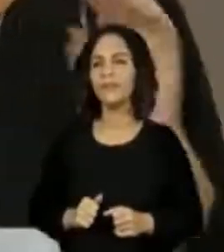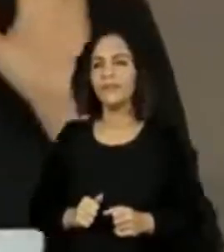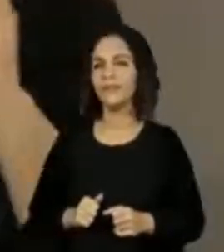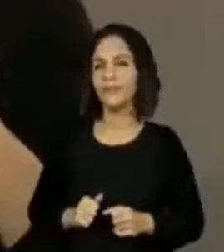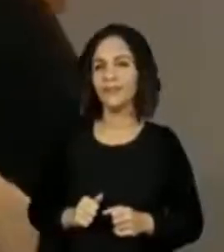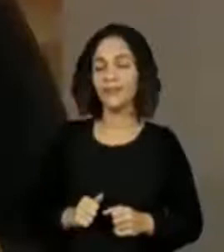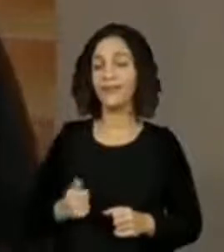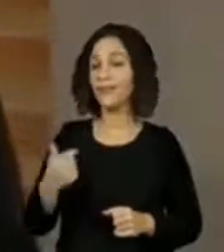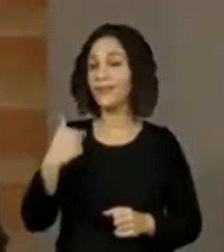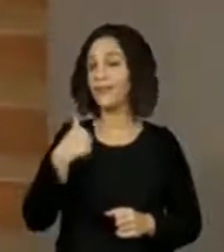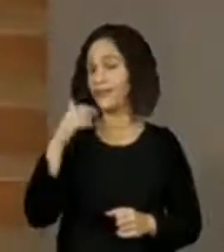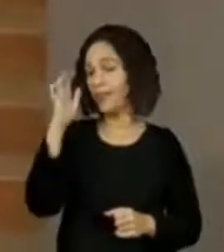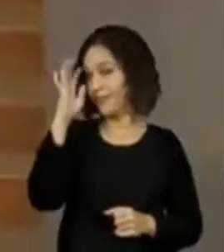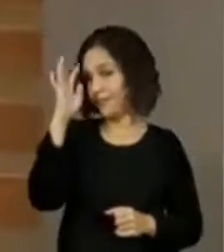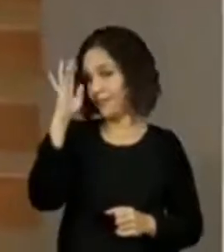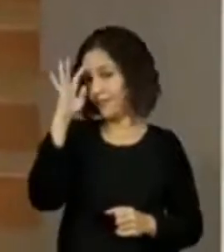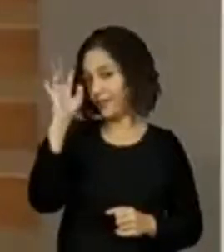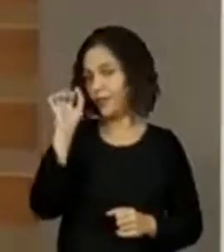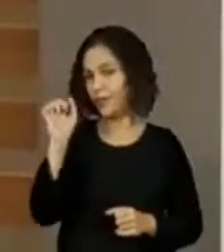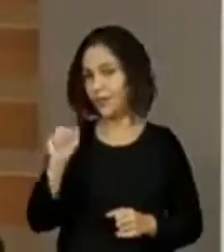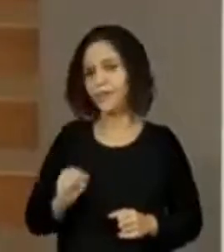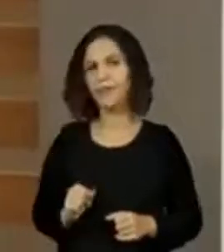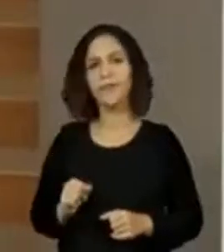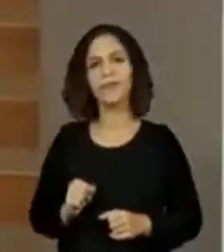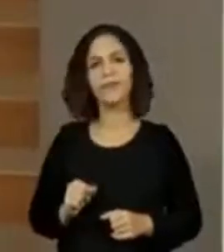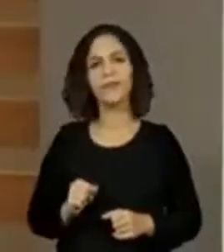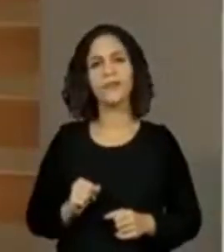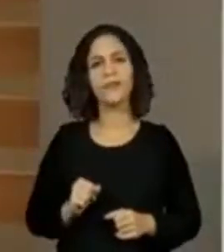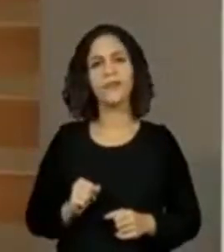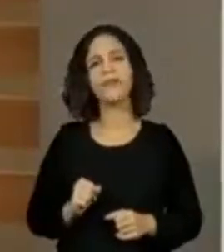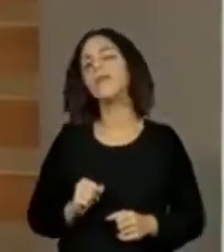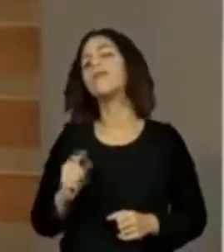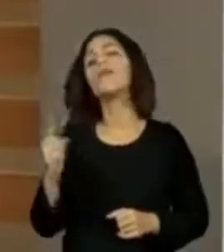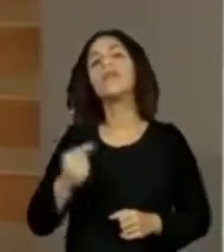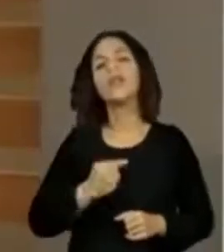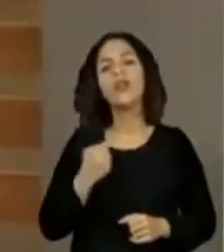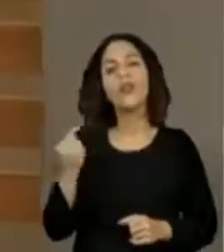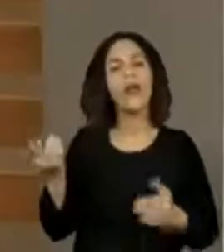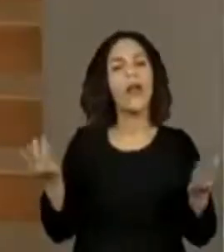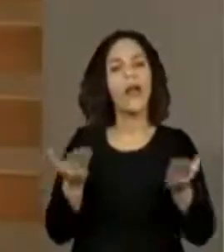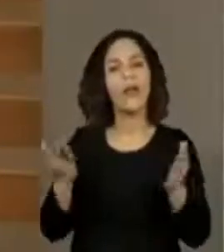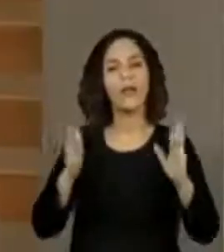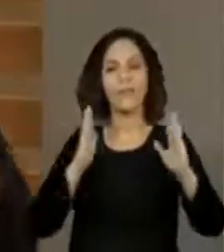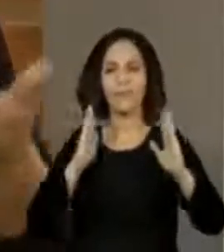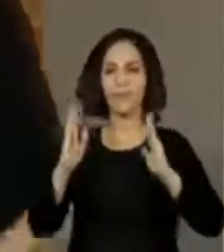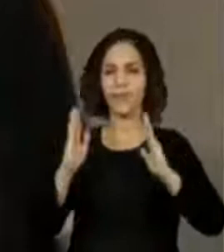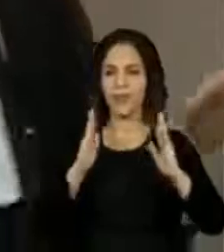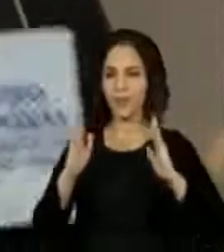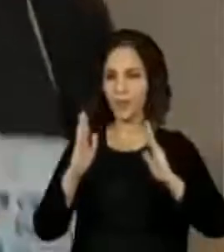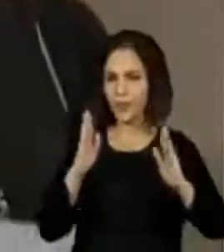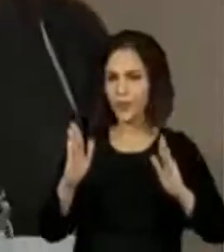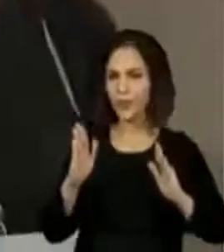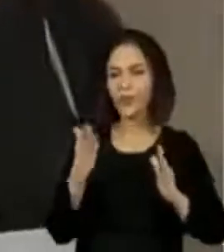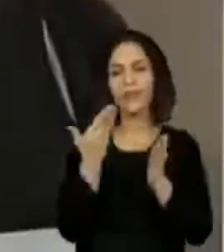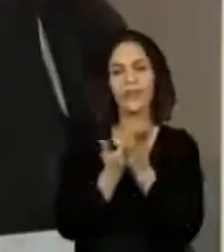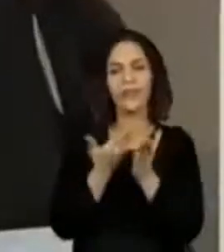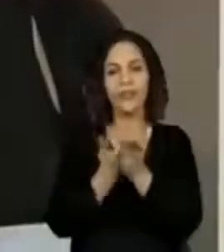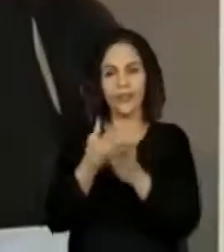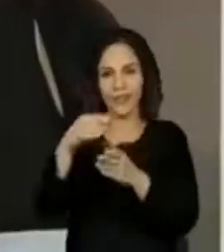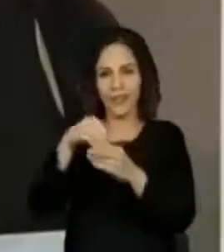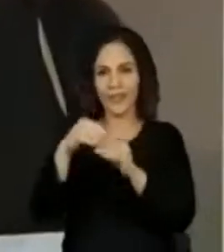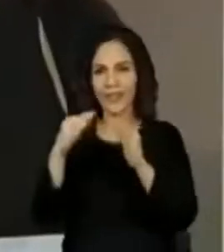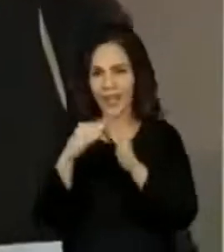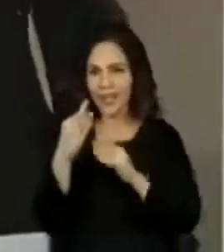Fiquei pensando o seguinte. Nós estamos num tempo que estamos estudando em casa,